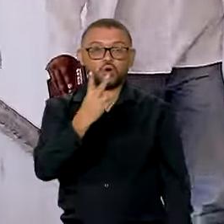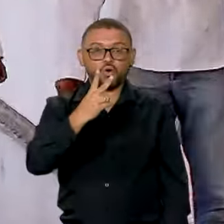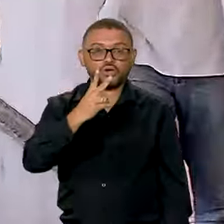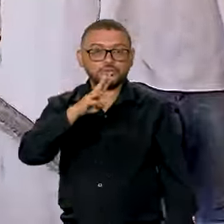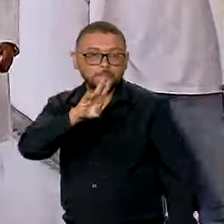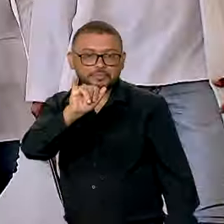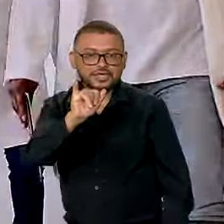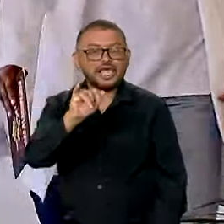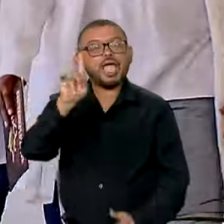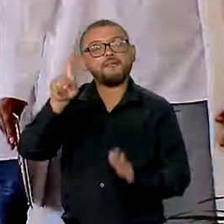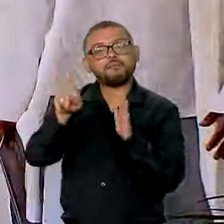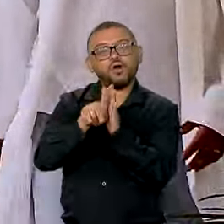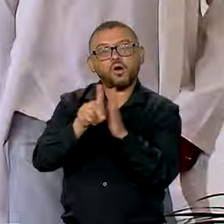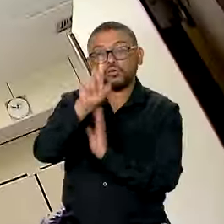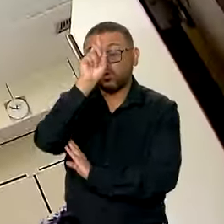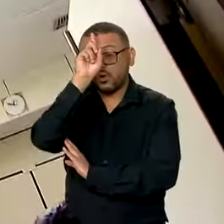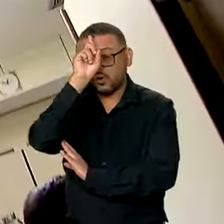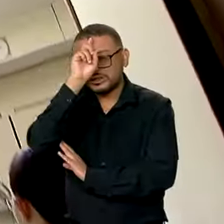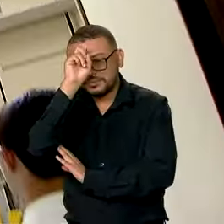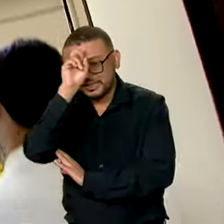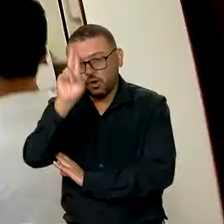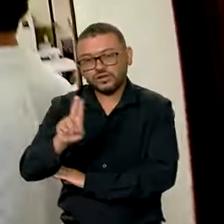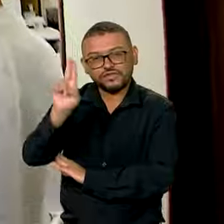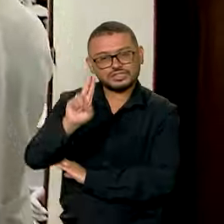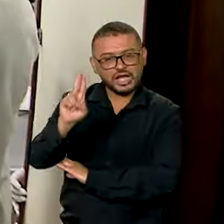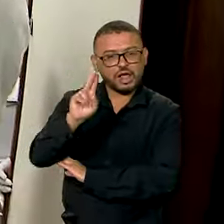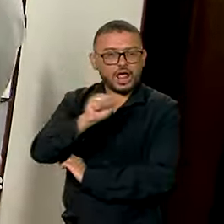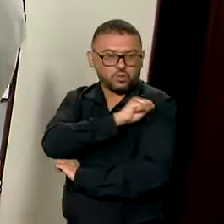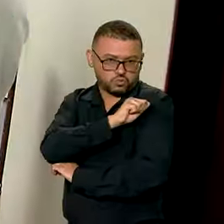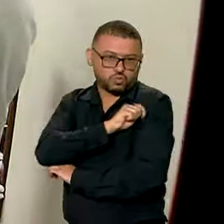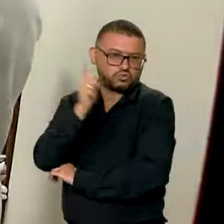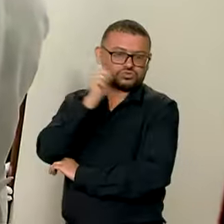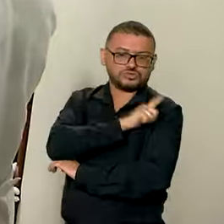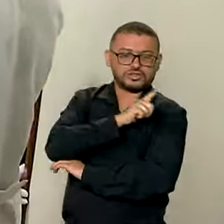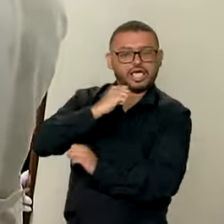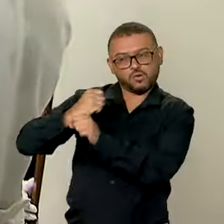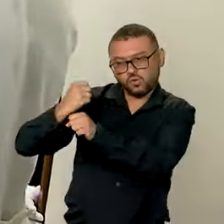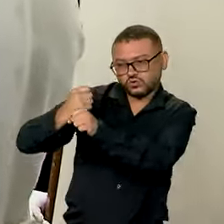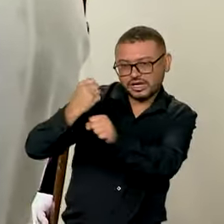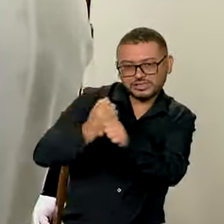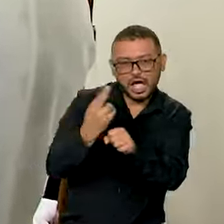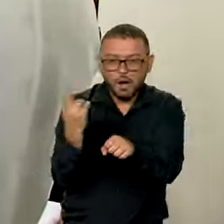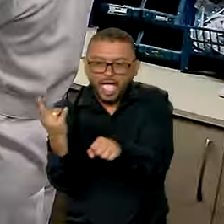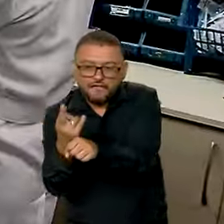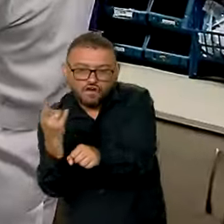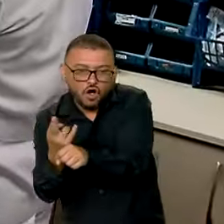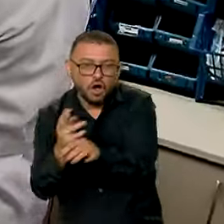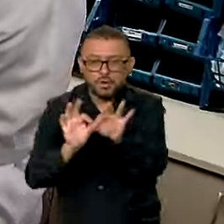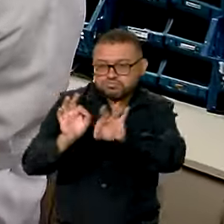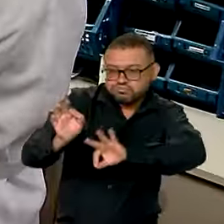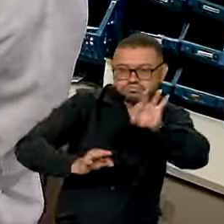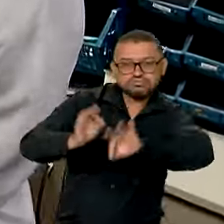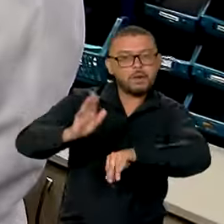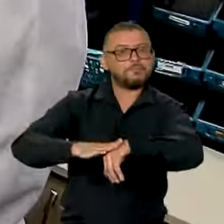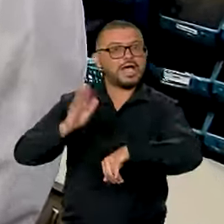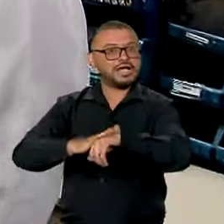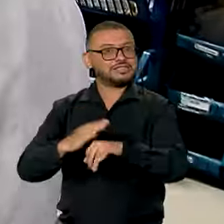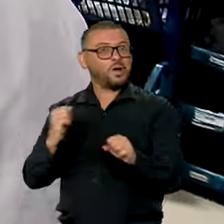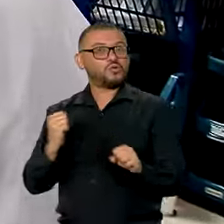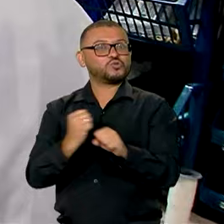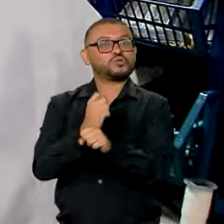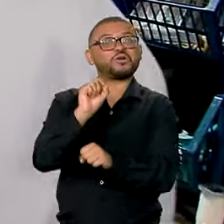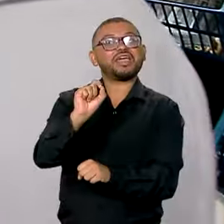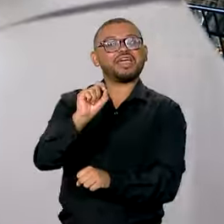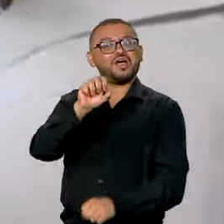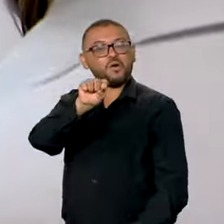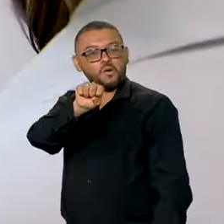irão para os hospitais universitários. 31 deles vão passar por obras de revitalização e ainda haverá a construção de